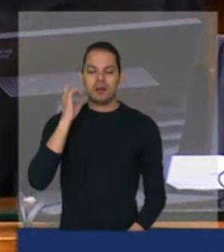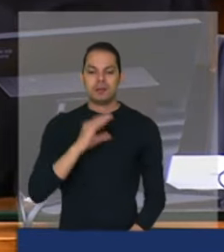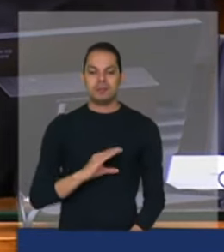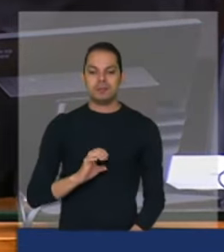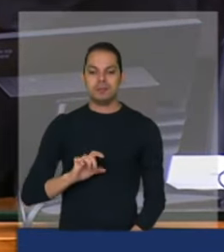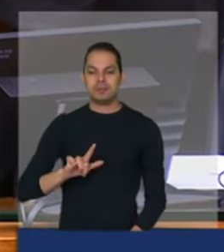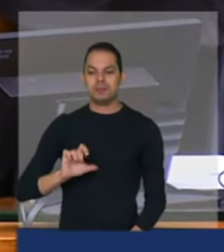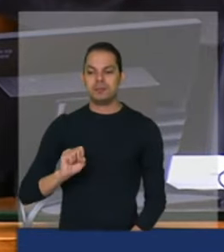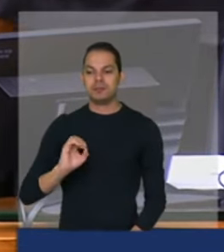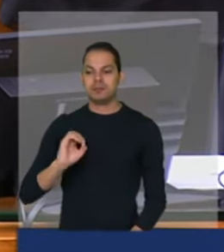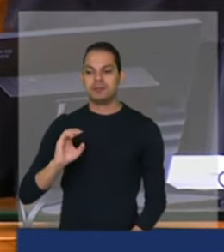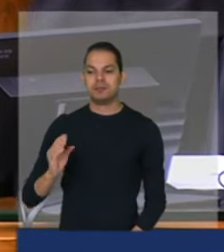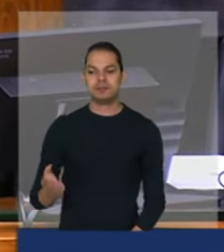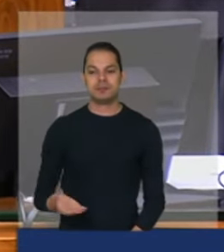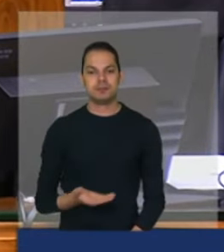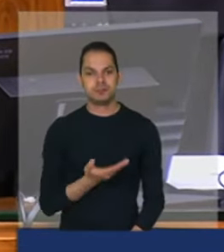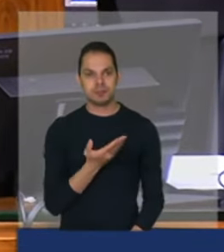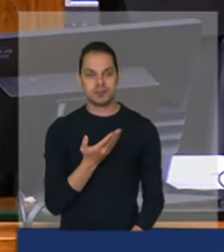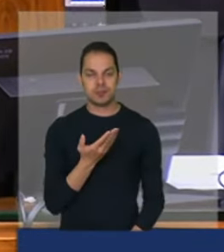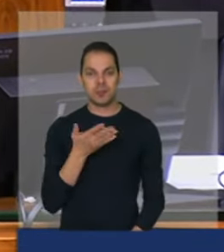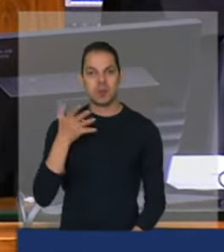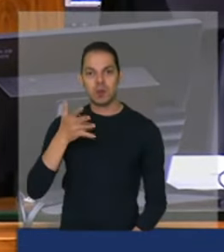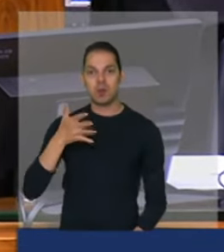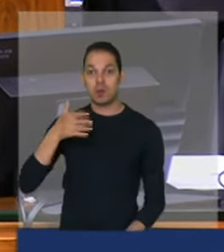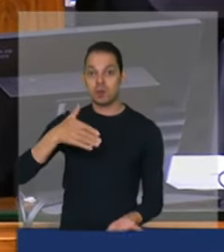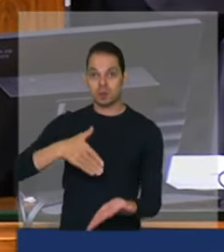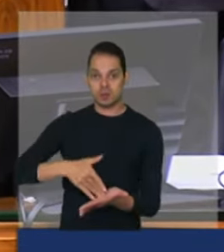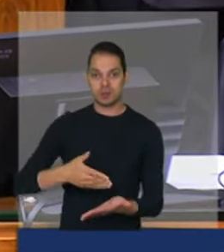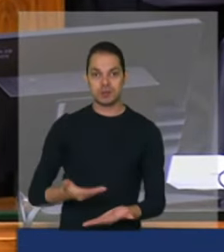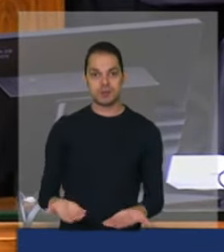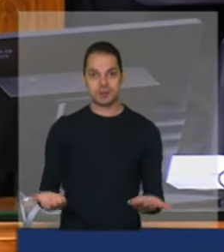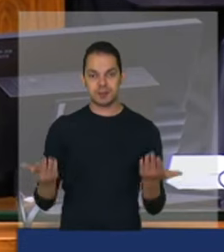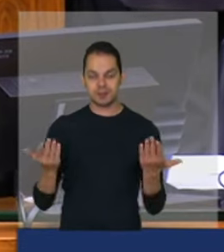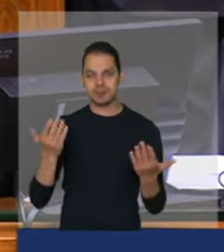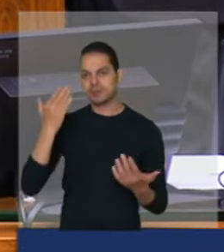é a última manifestação muito obrigado